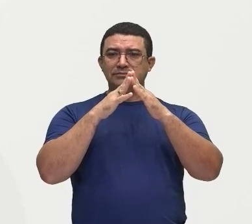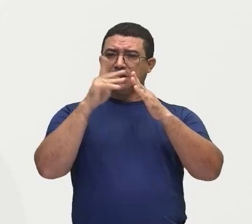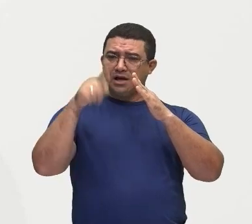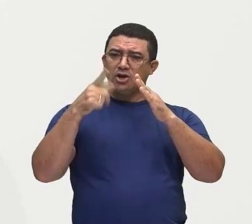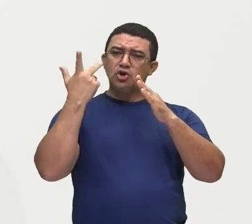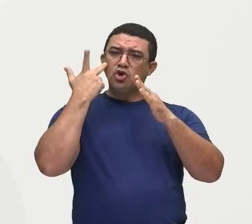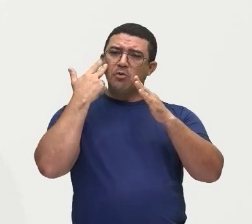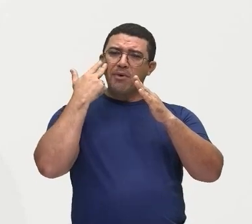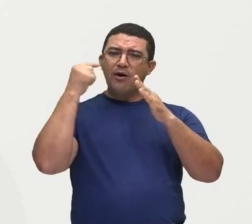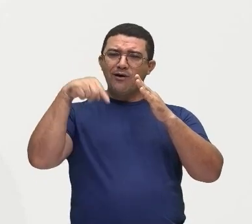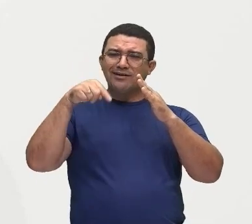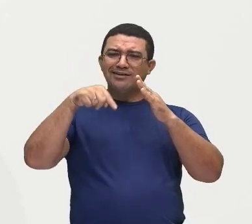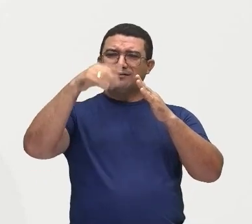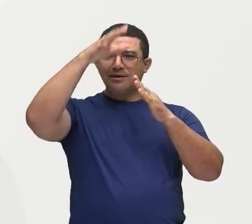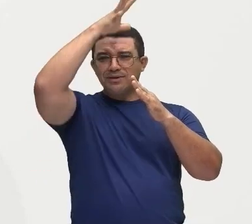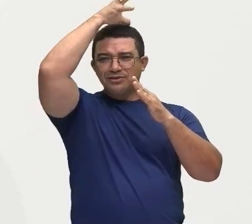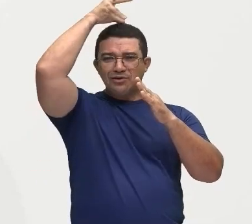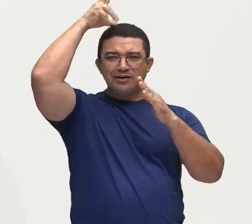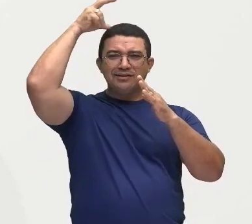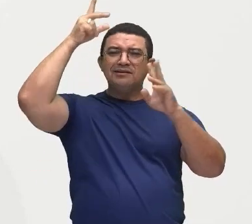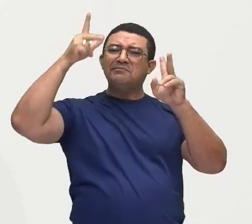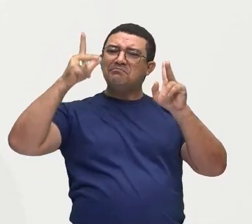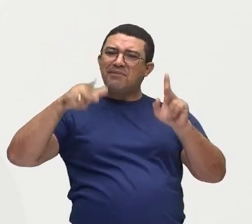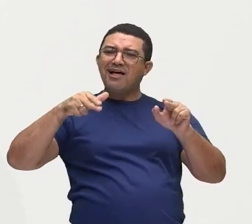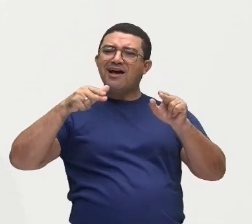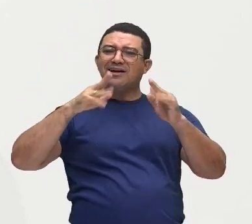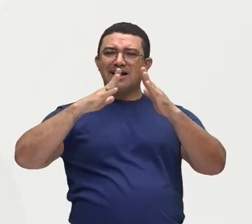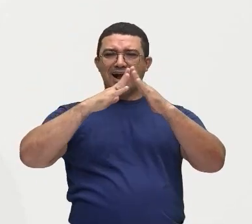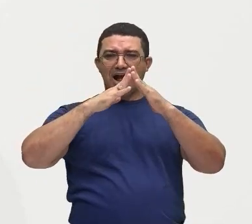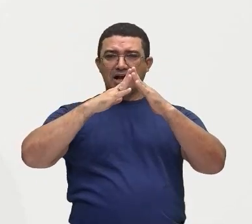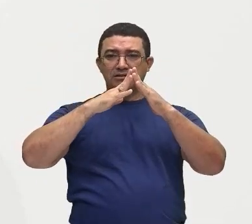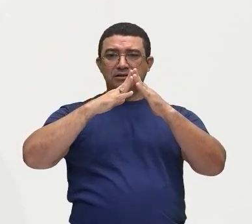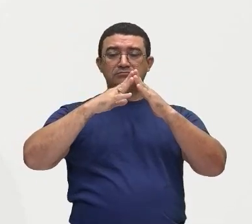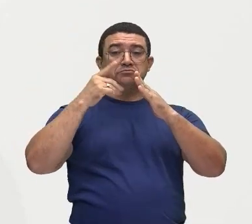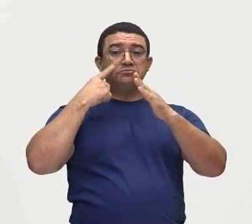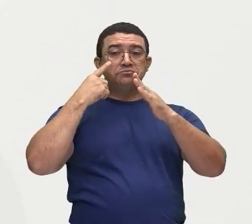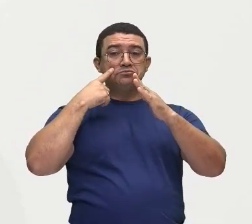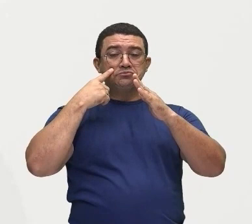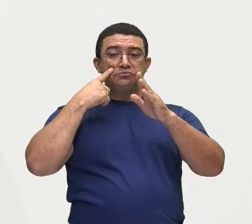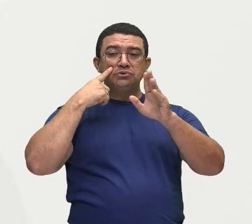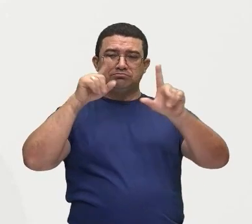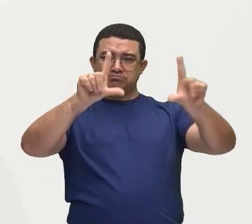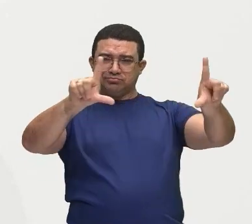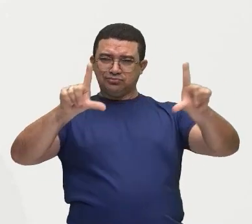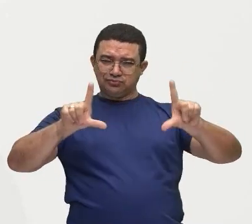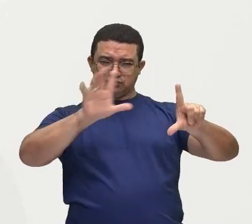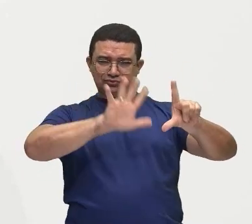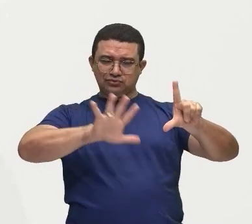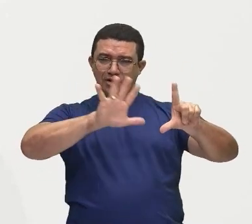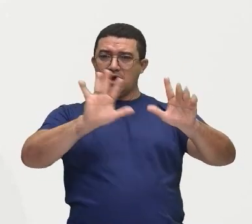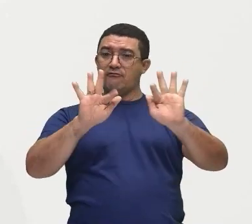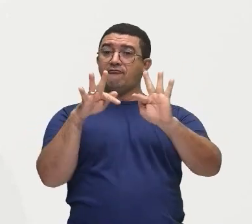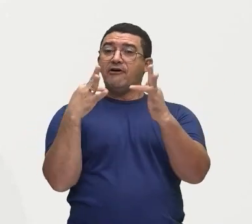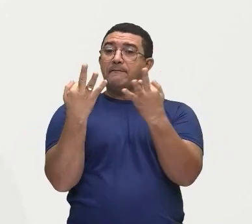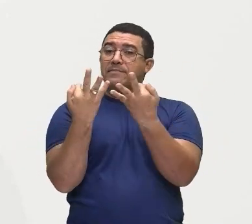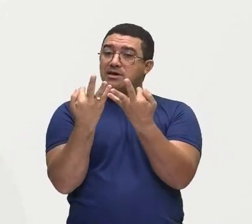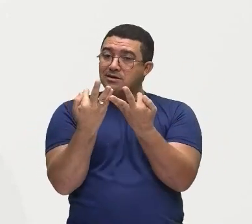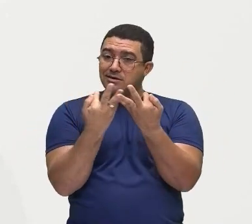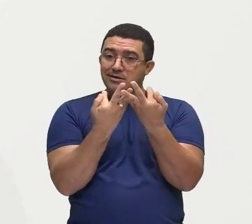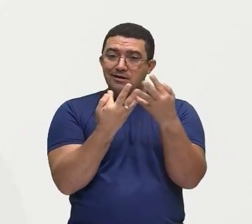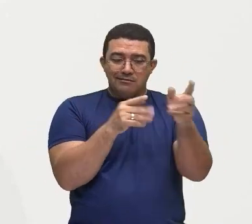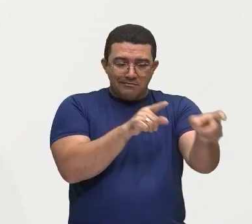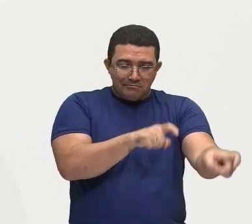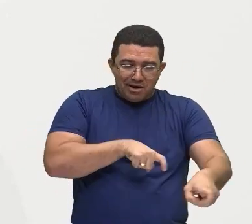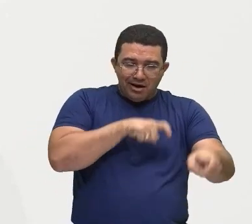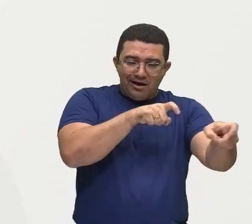do Amazonas, né? Onde a gente tem ali a própria família trabalhando no campo, cultivando aí itens,